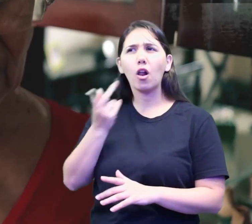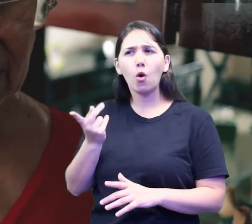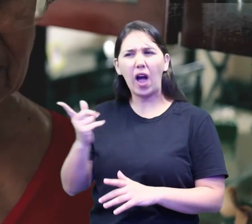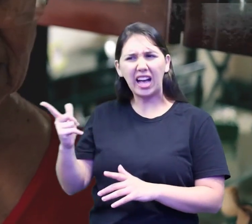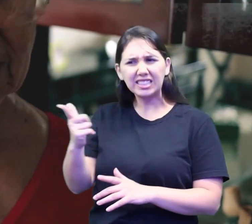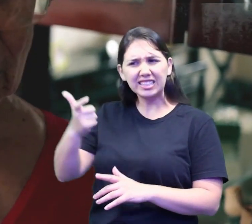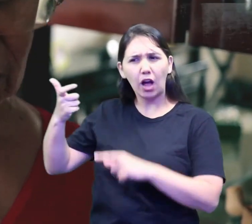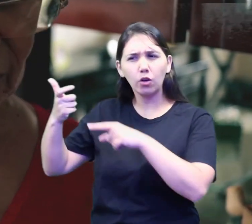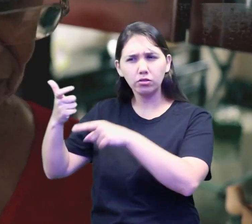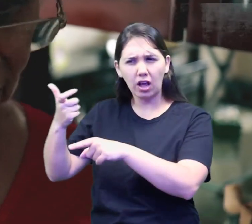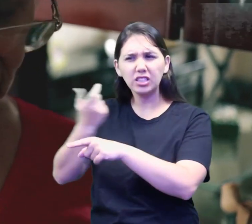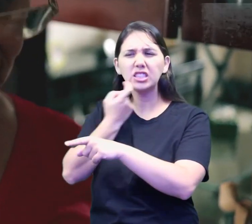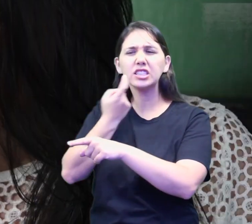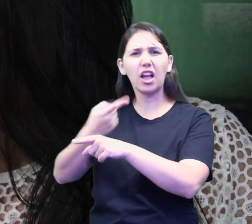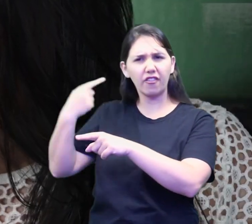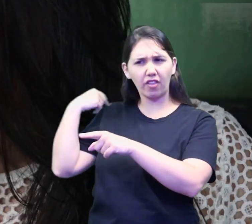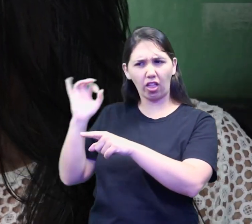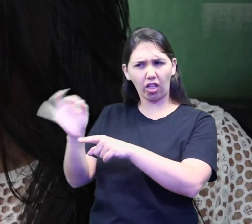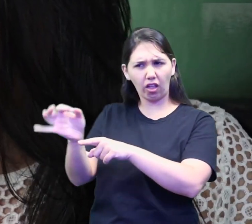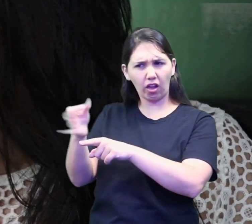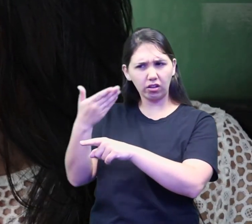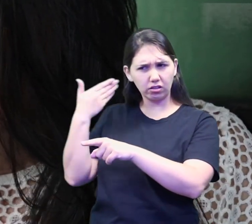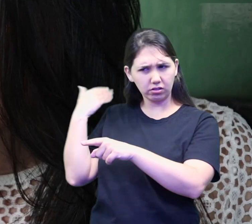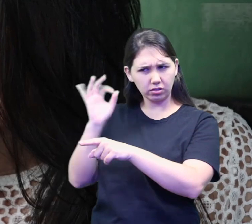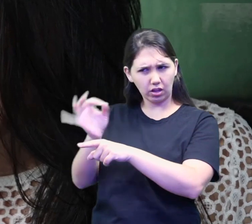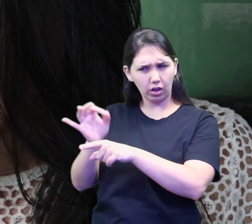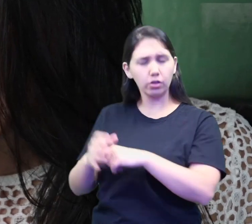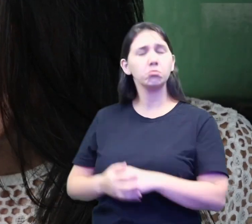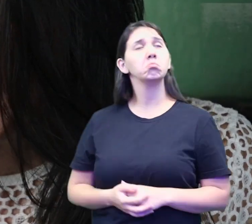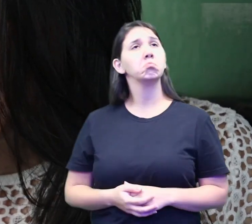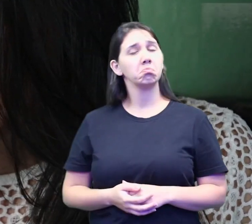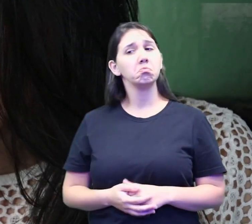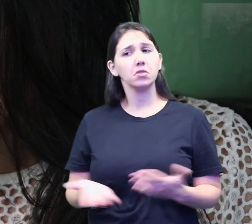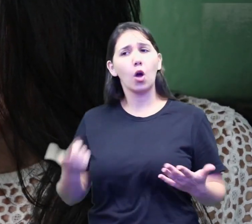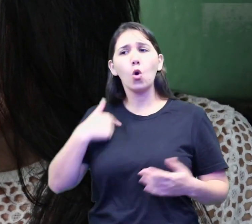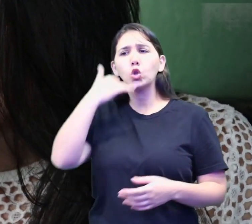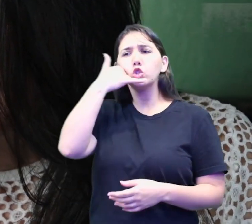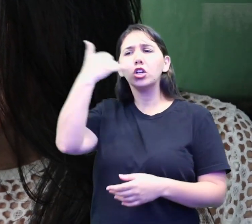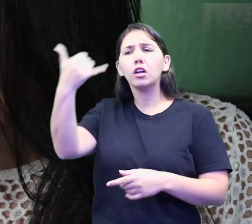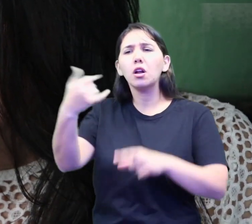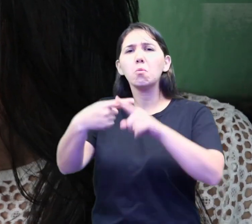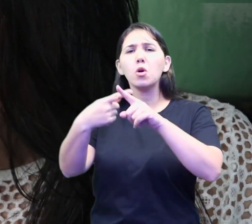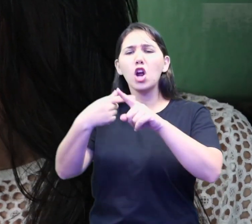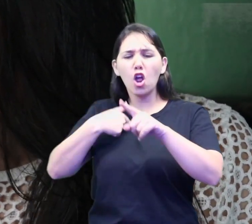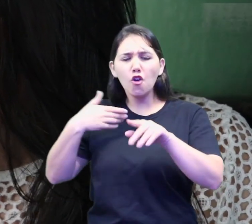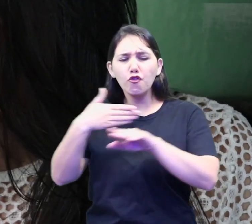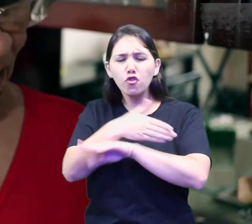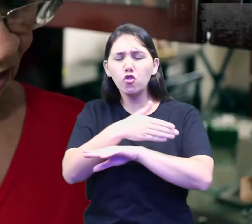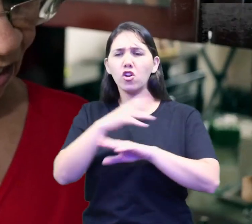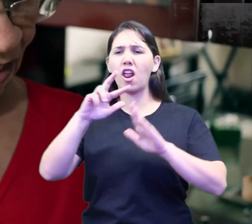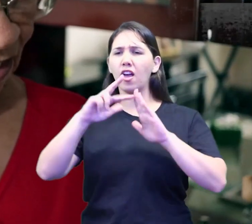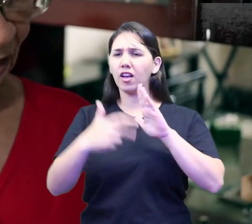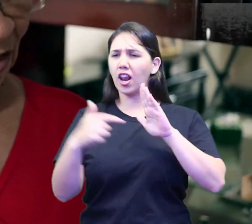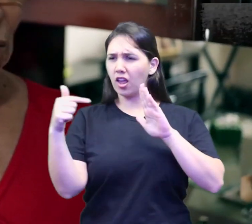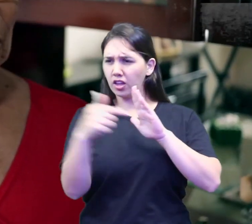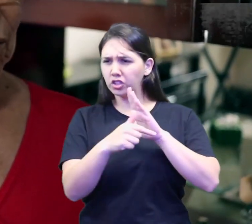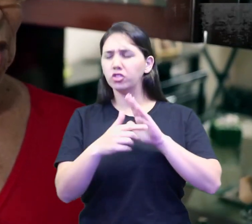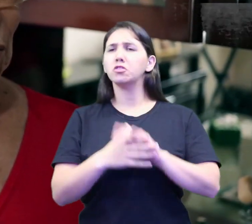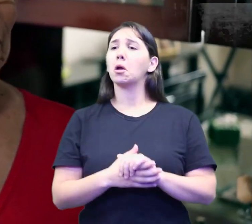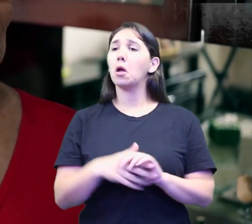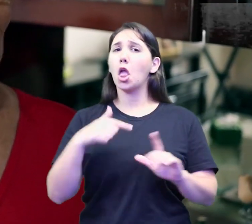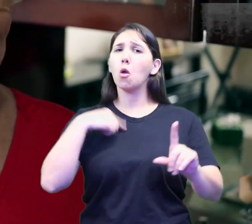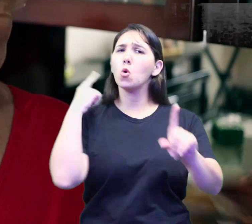assaltada na sexta-feira. Certo. Eu tô te ligando porque eu estive na igreja e